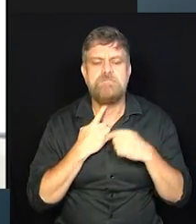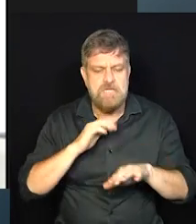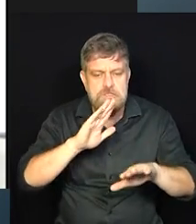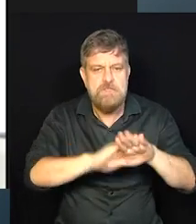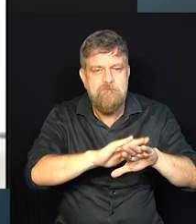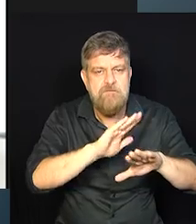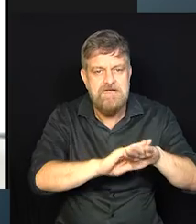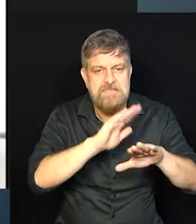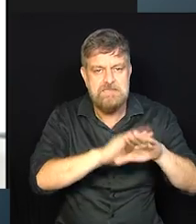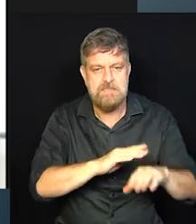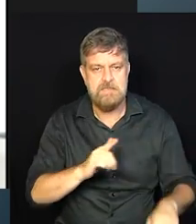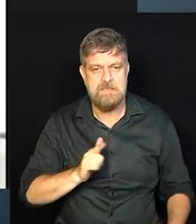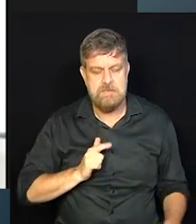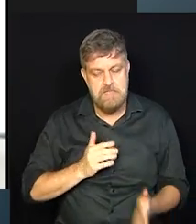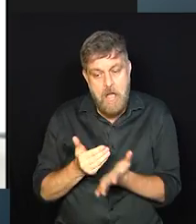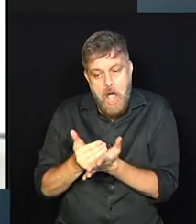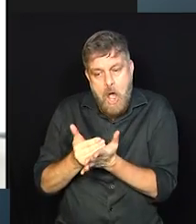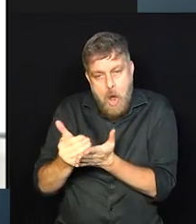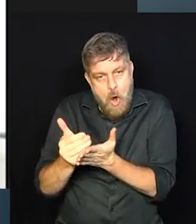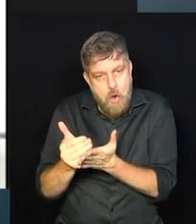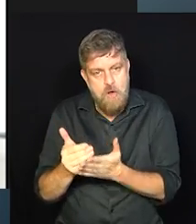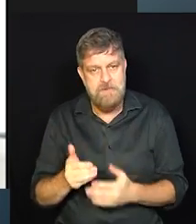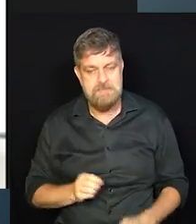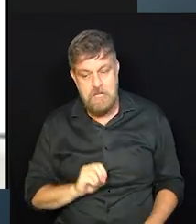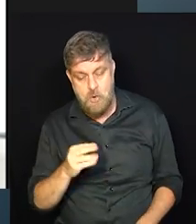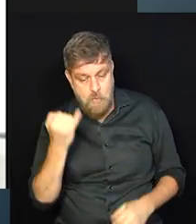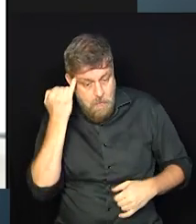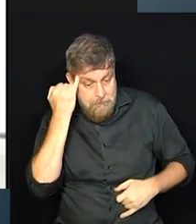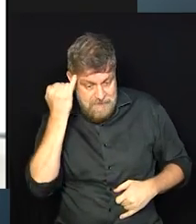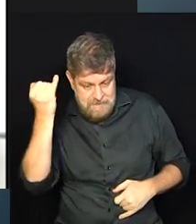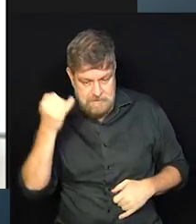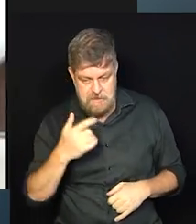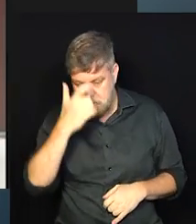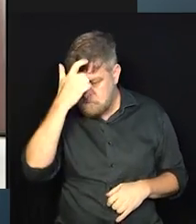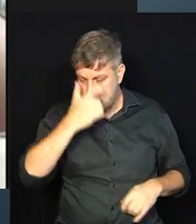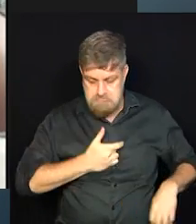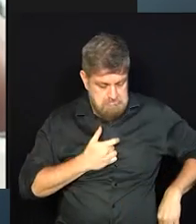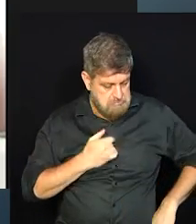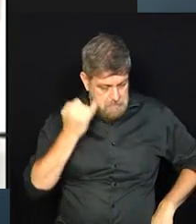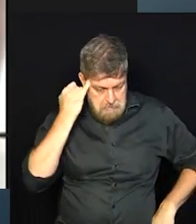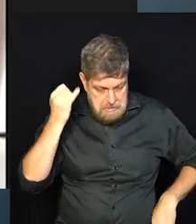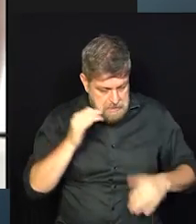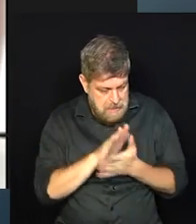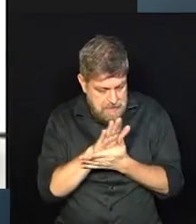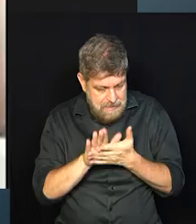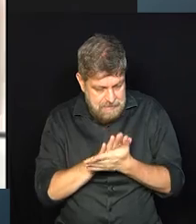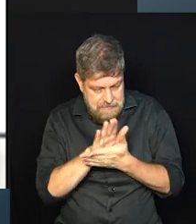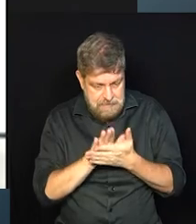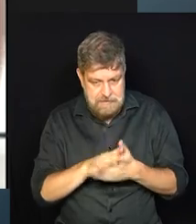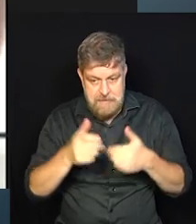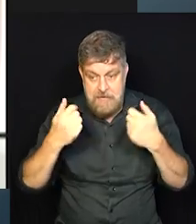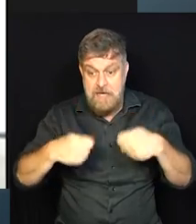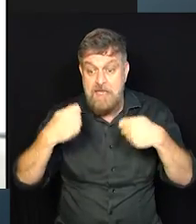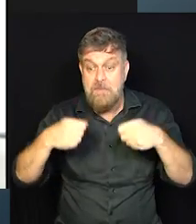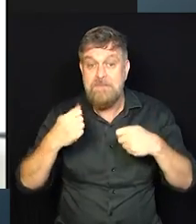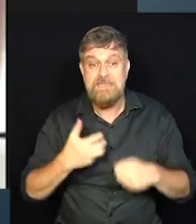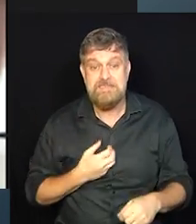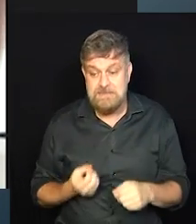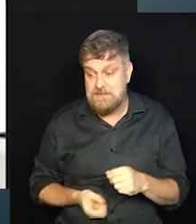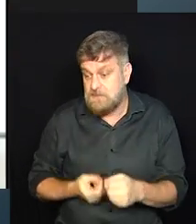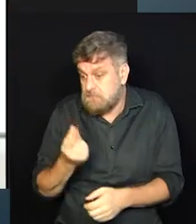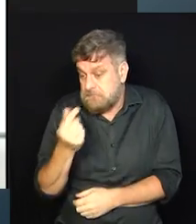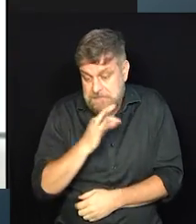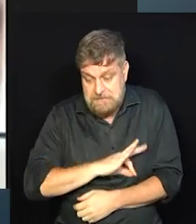fazer então sejam negócios iniciais seja apenas uma ideia ou eu não tenho nem a ideia eu só preciso empreender eu quero